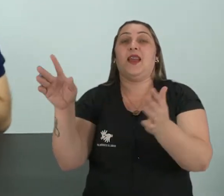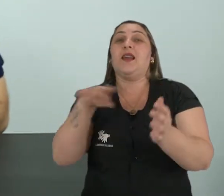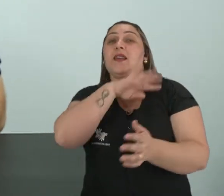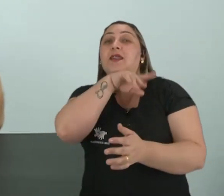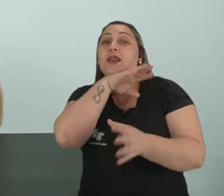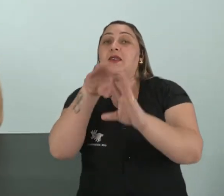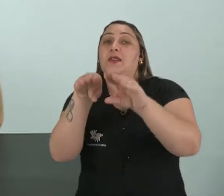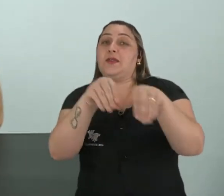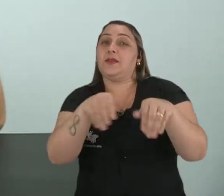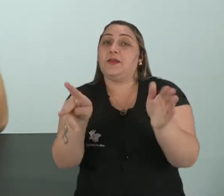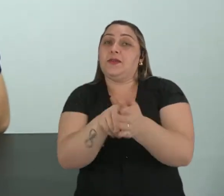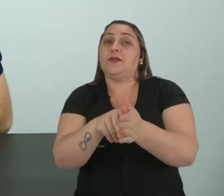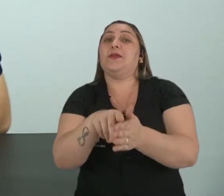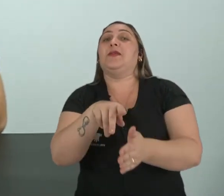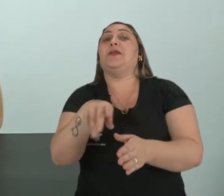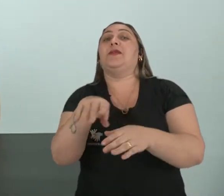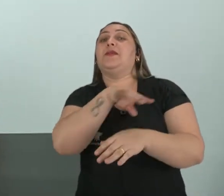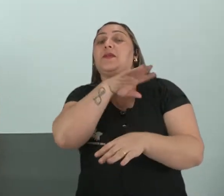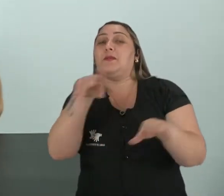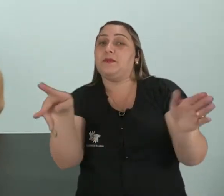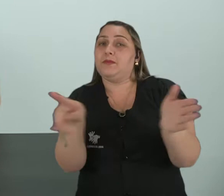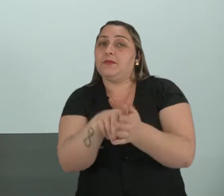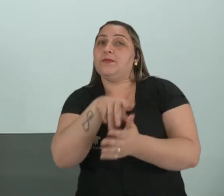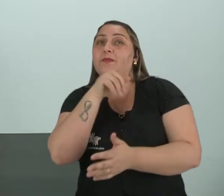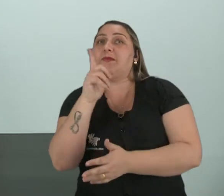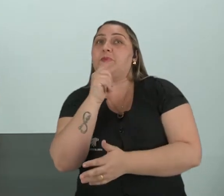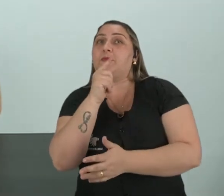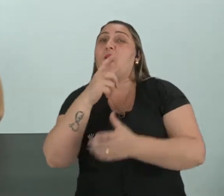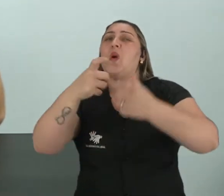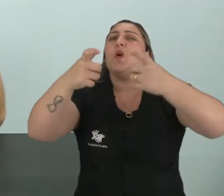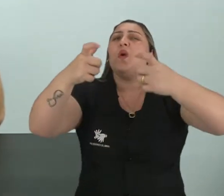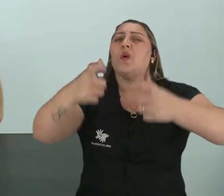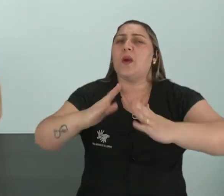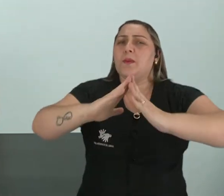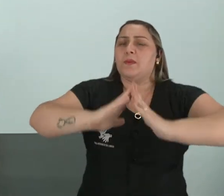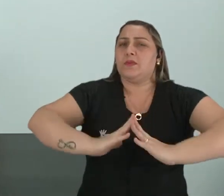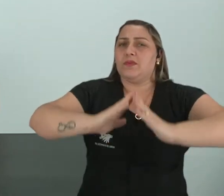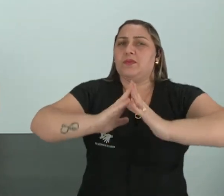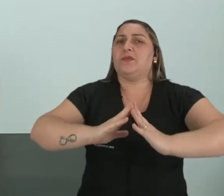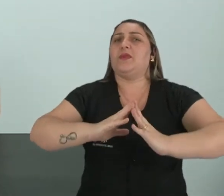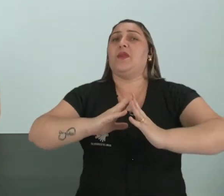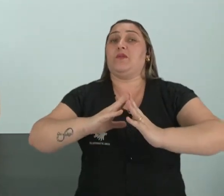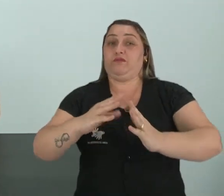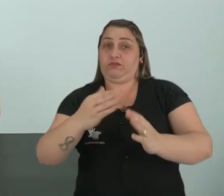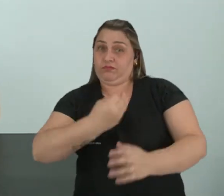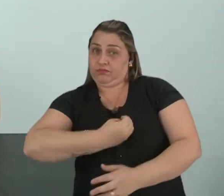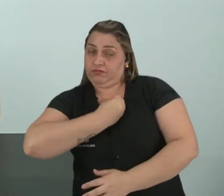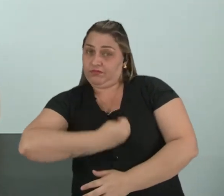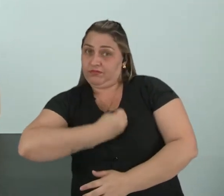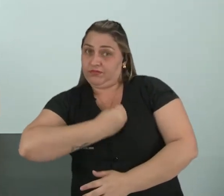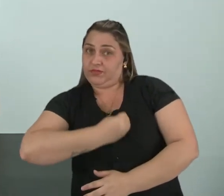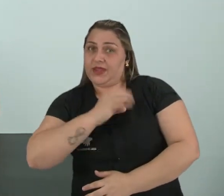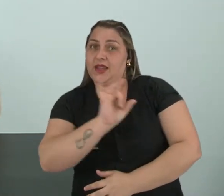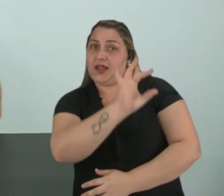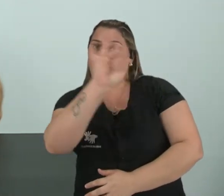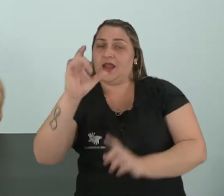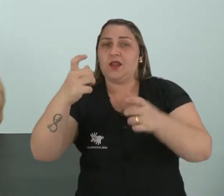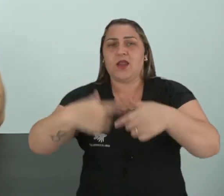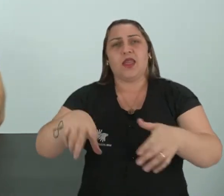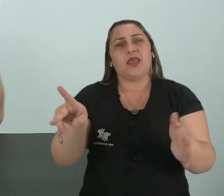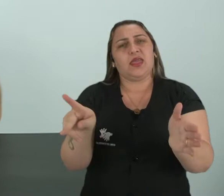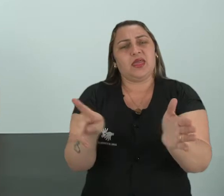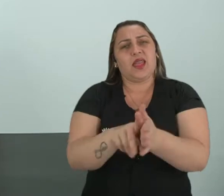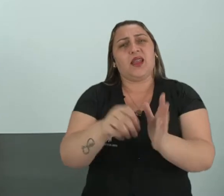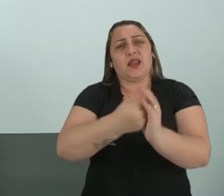terrestres e aquáticos. O habitat de um animal é o lugar onde ele vive. Cada lugar tem as